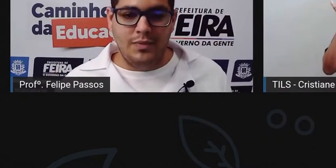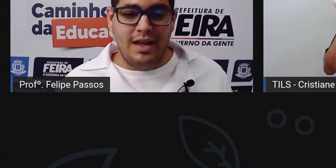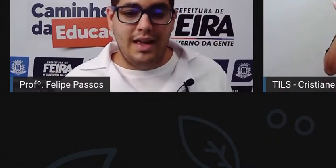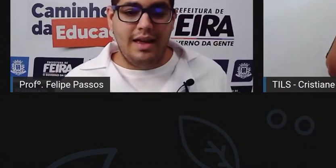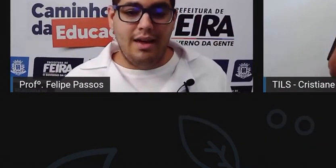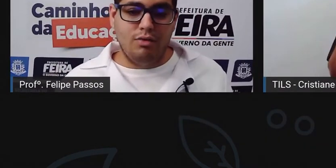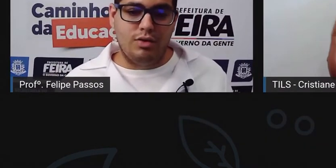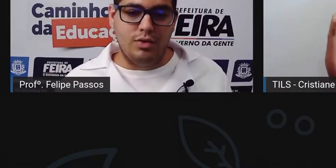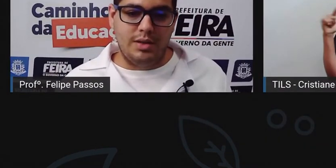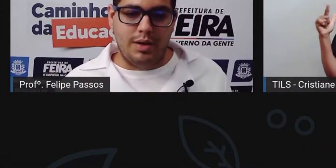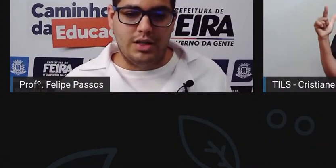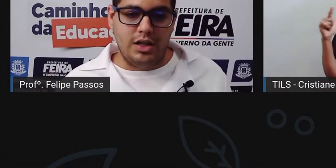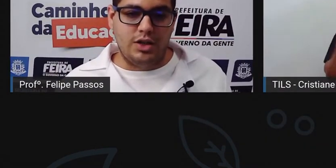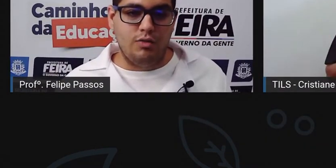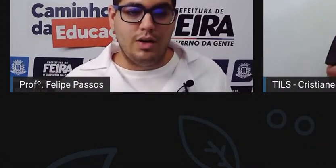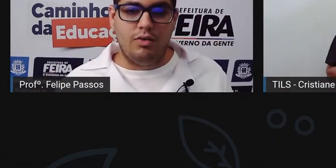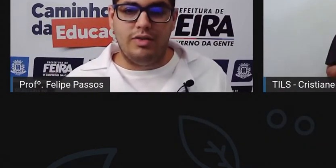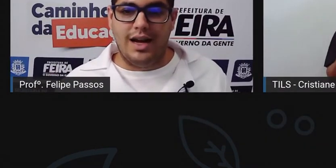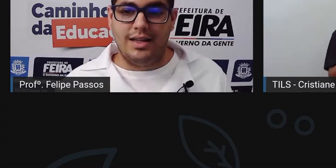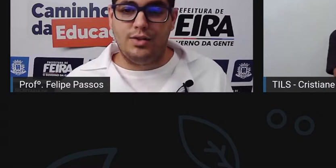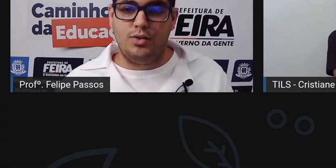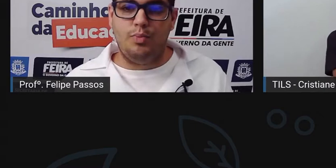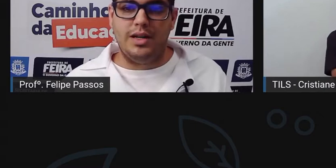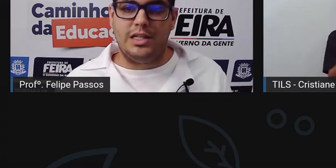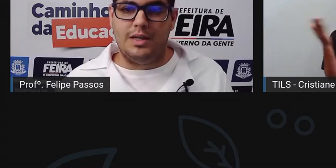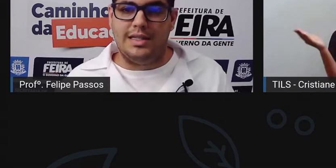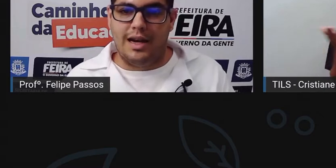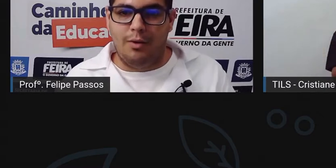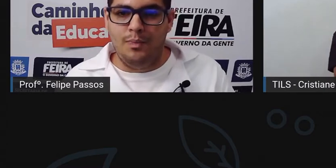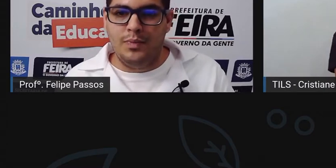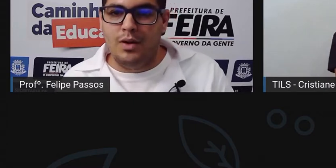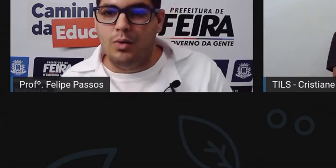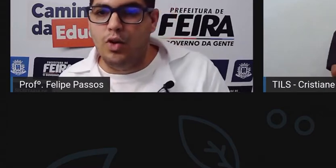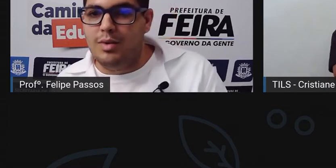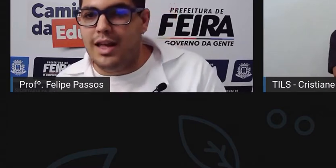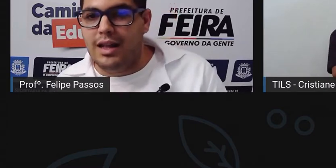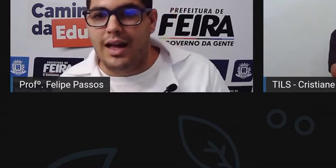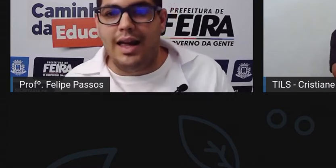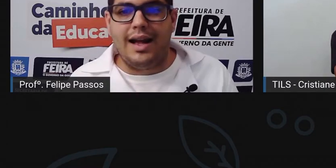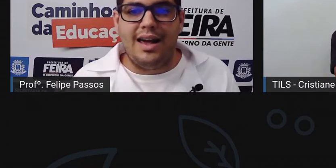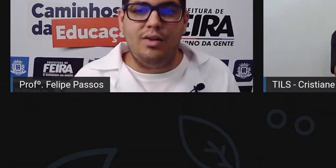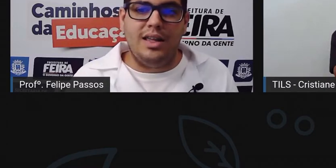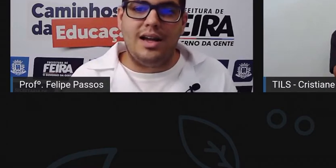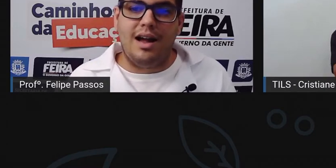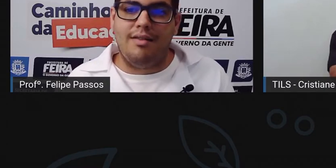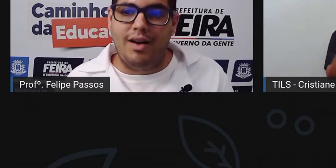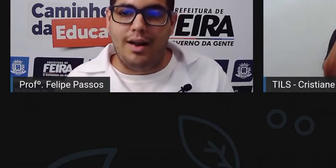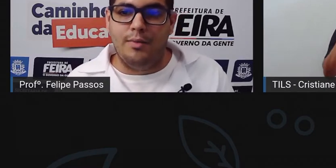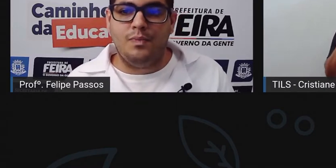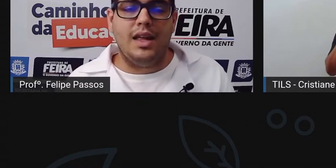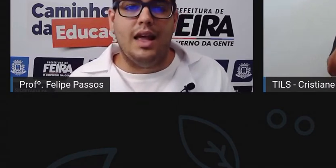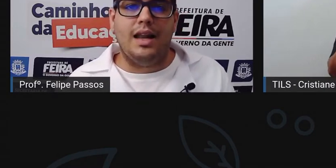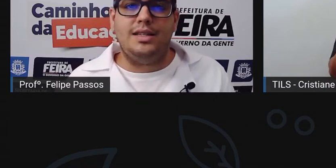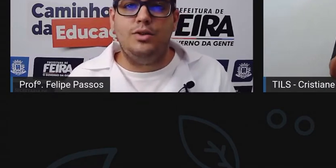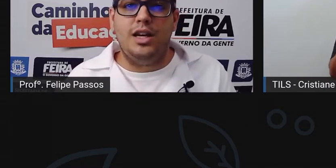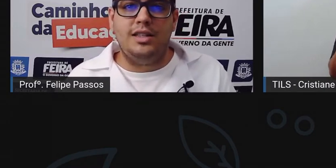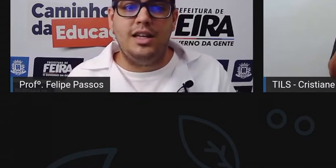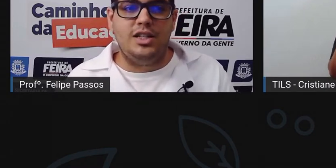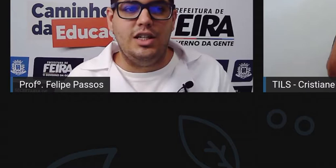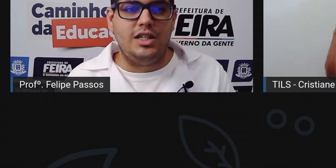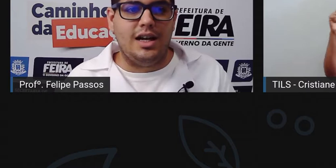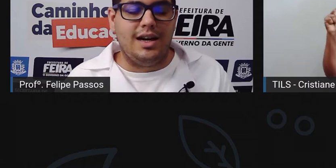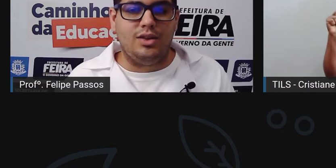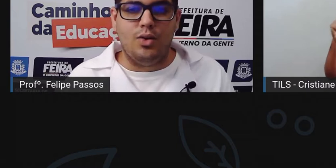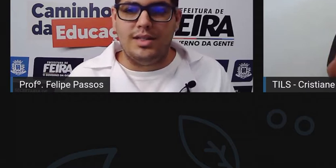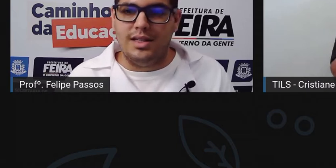área, eu trouxe para a gente uma convidada super especial. O nome dela é Carolina Carvalho, ela é cirurgiã